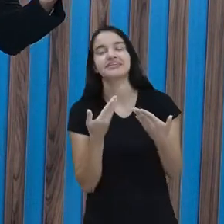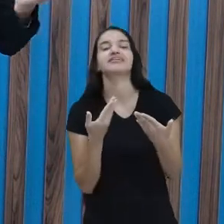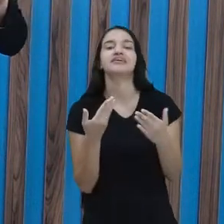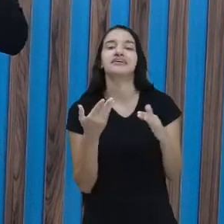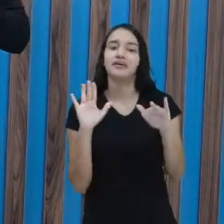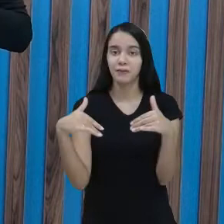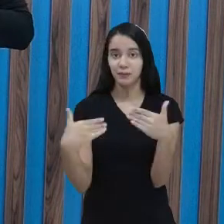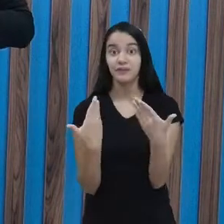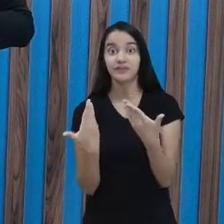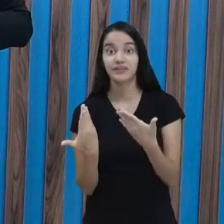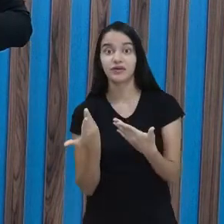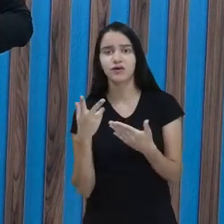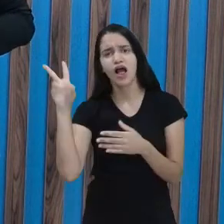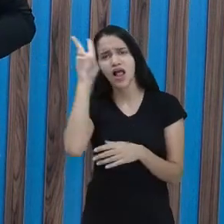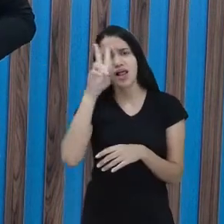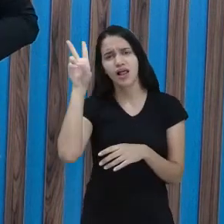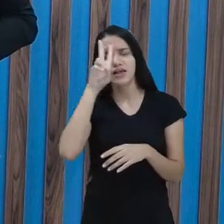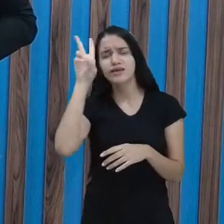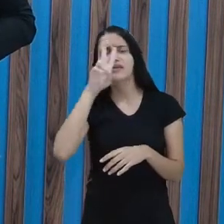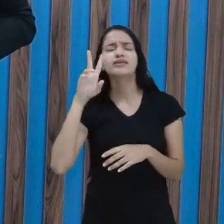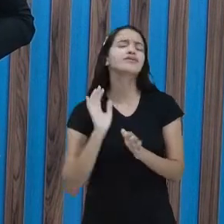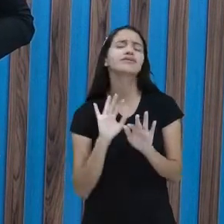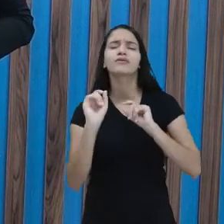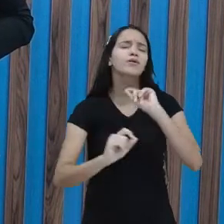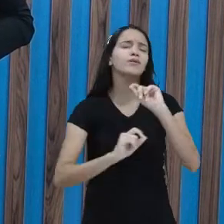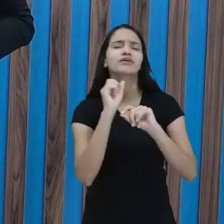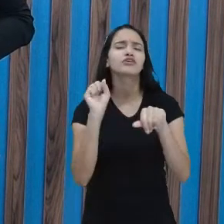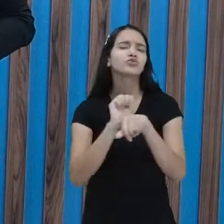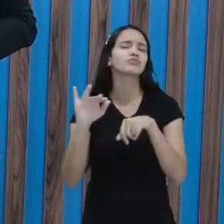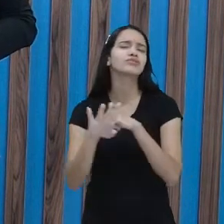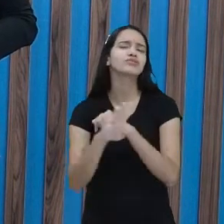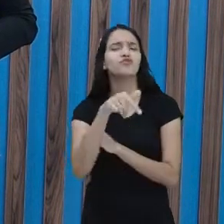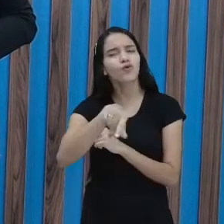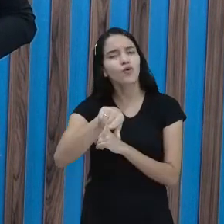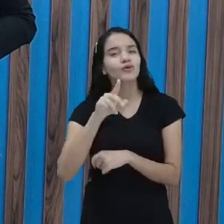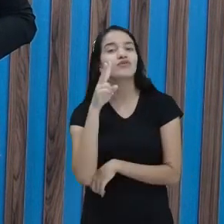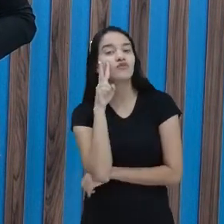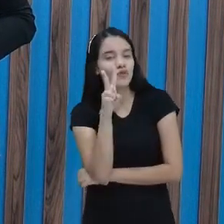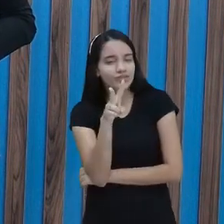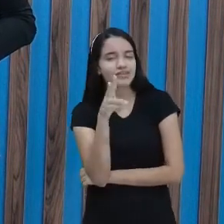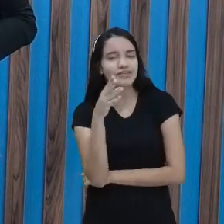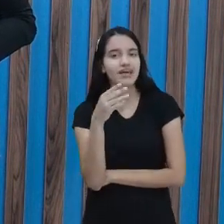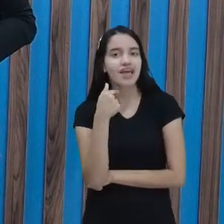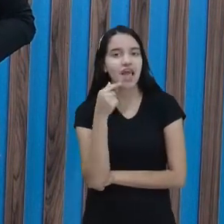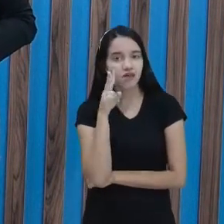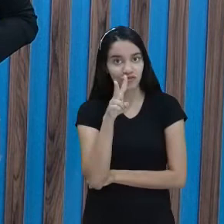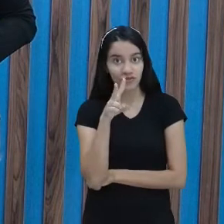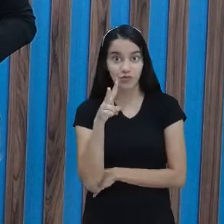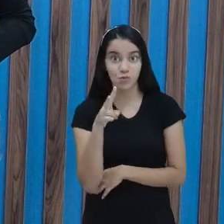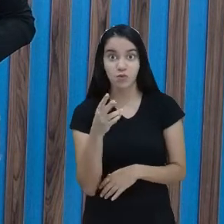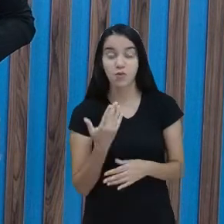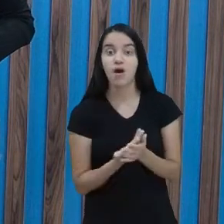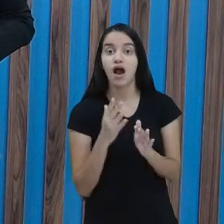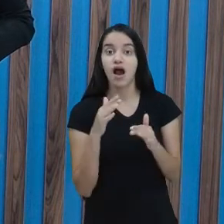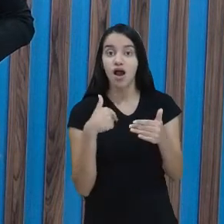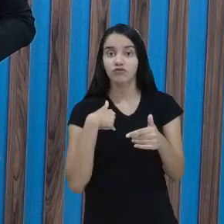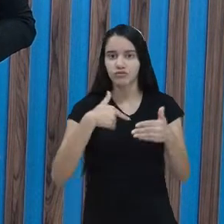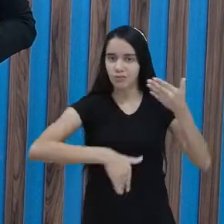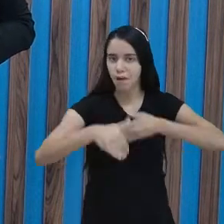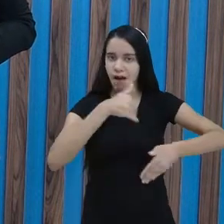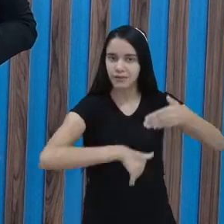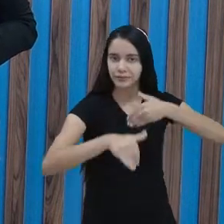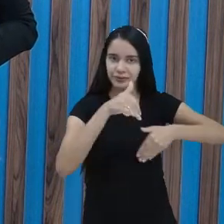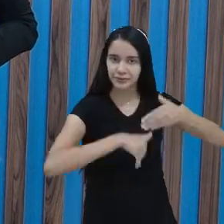Noala. Noala, relembra aí o que é substantivo. Você sabe, você viu ontem que você participou bastante aqui conosco.